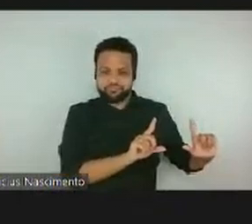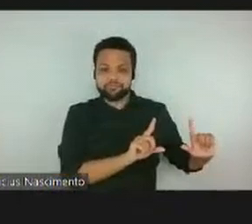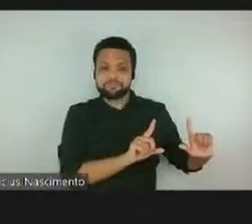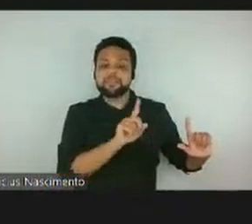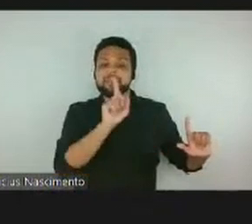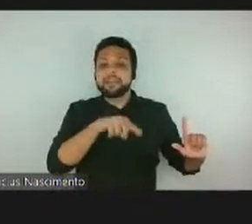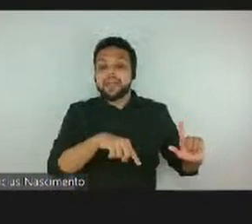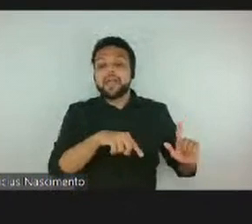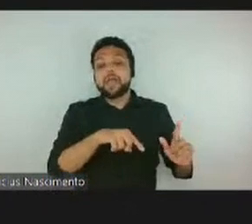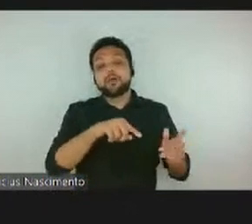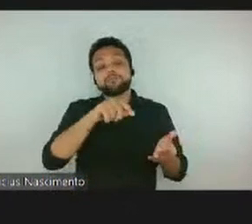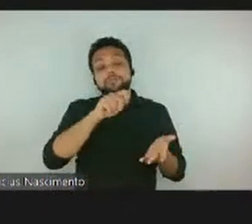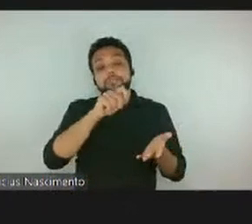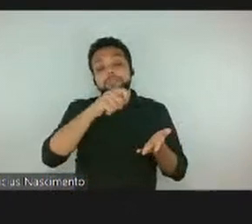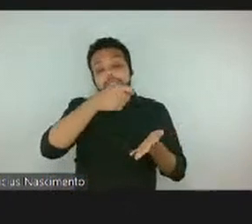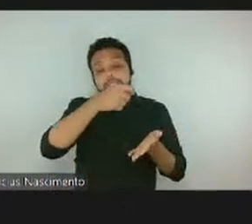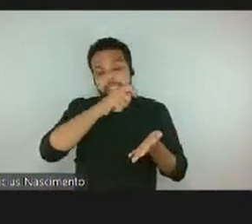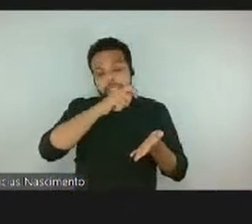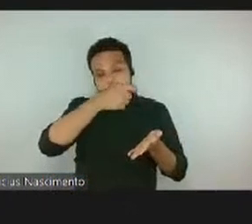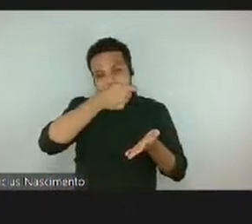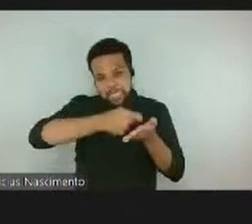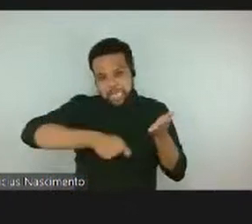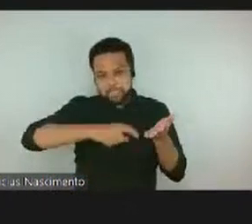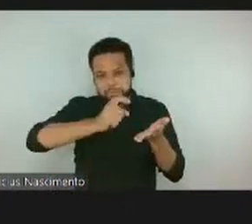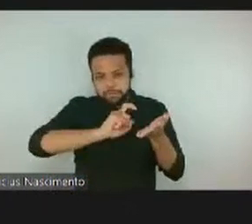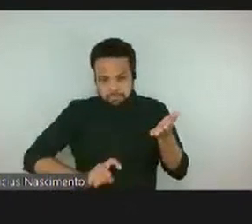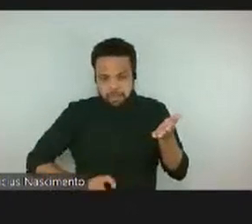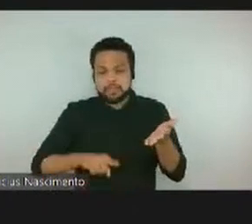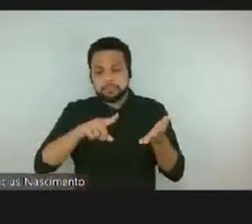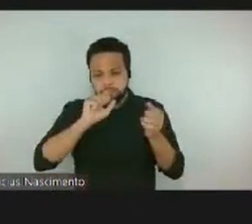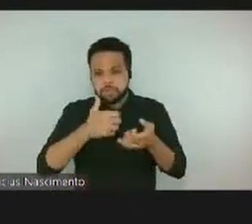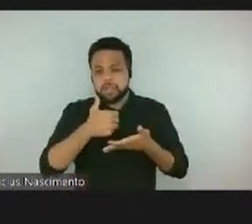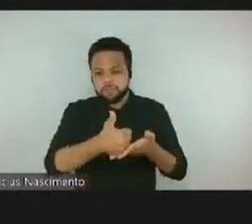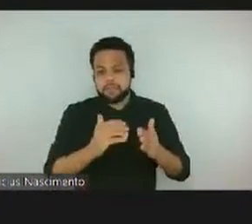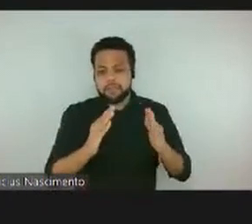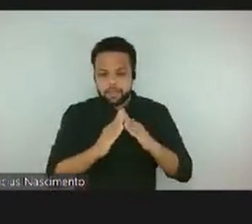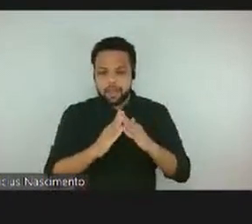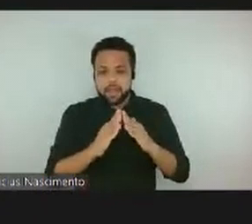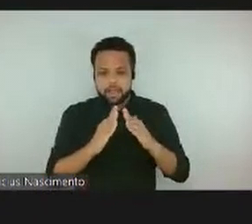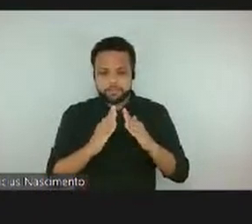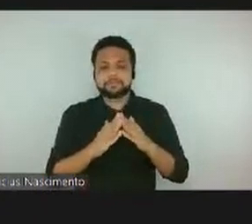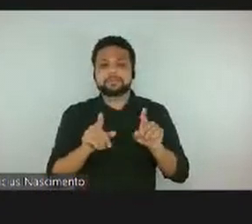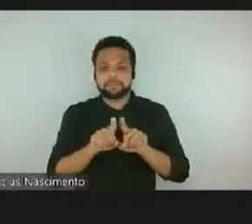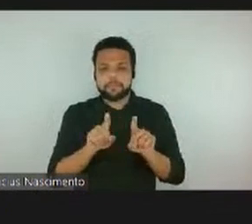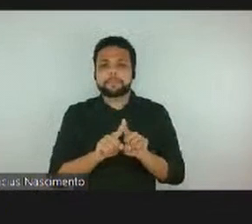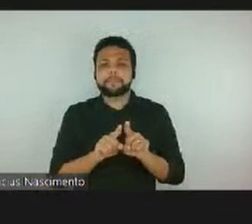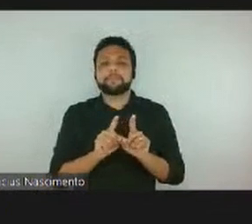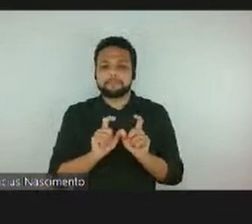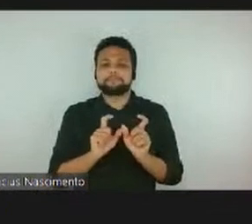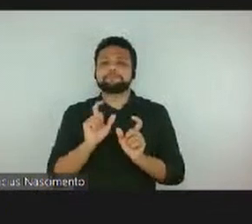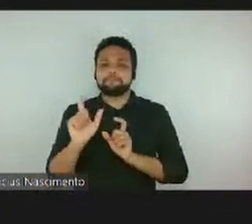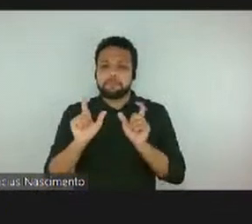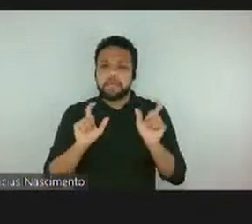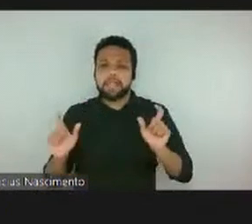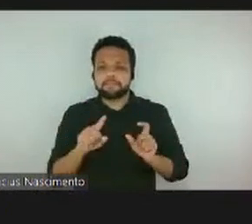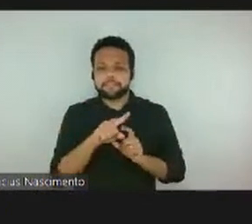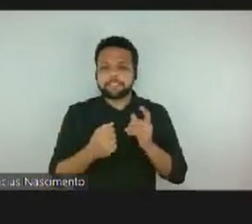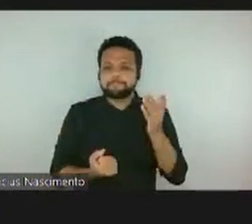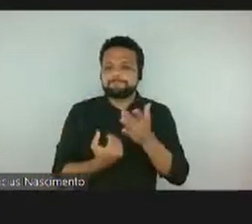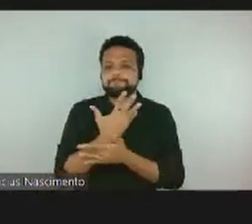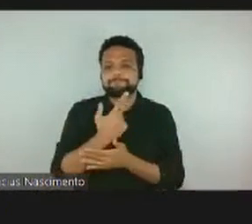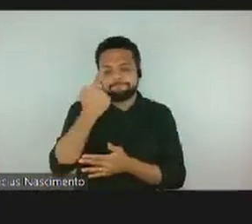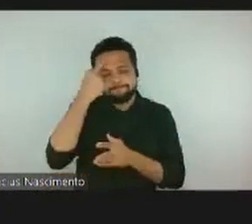levar para casa. E aqui são os tapetes criados pelo Mena Barreto com palavras que ele inventa, assim como